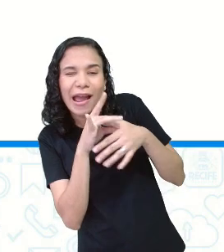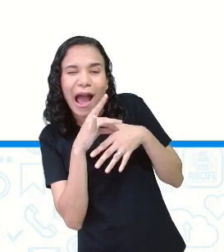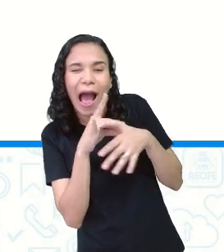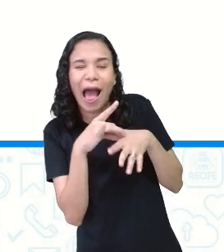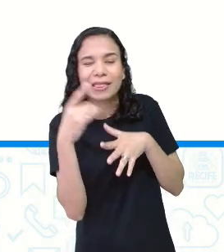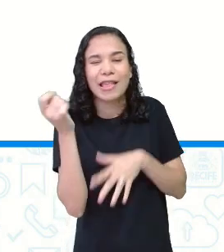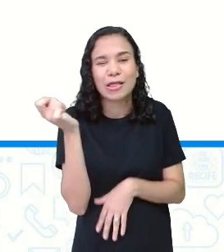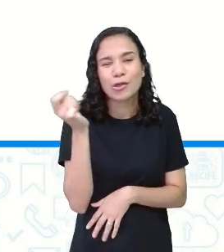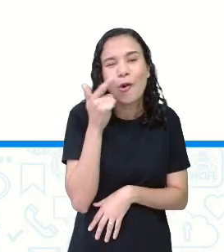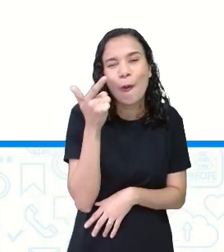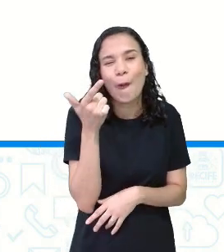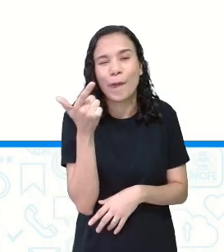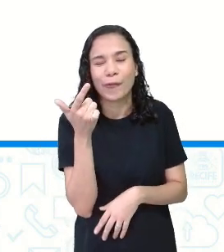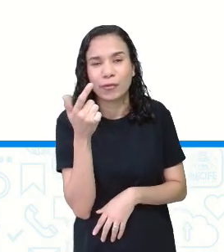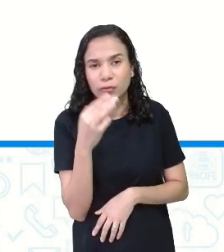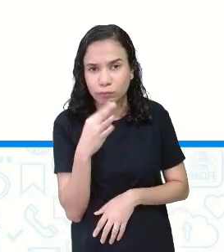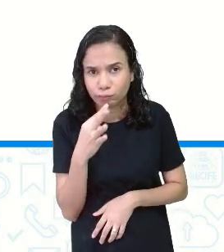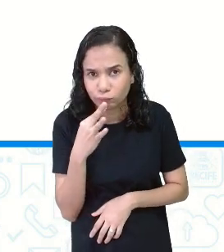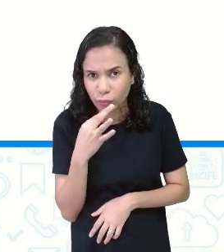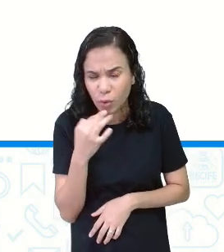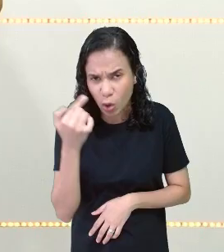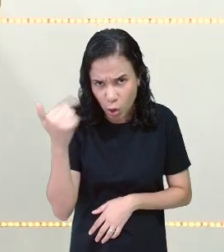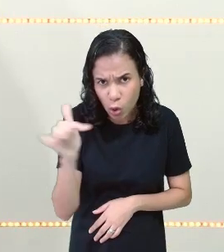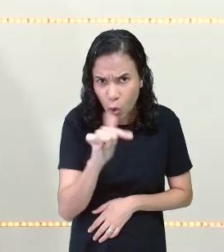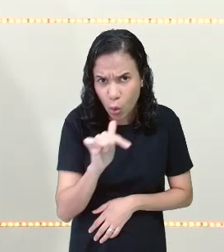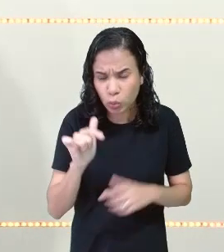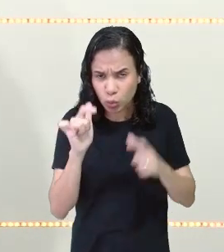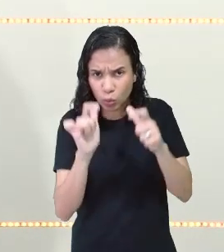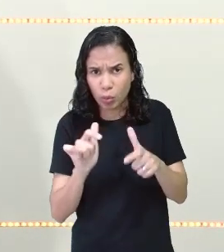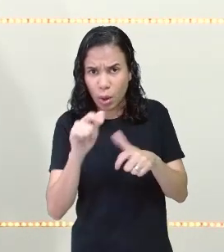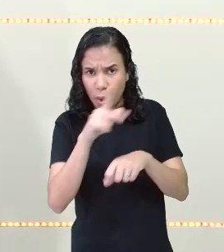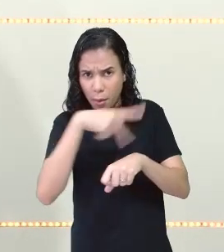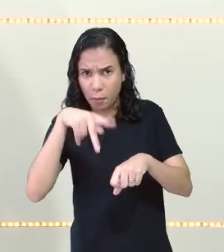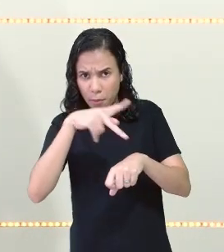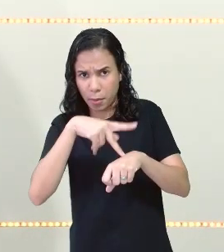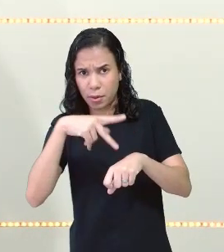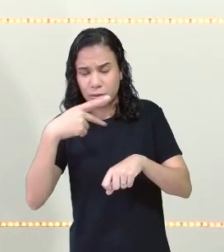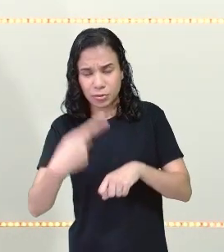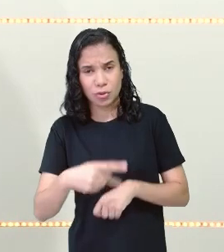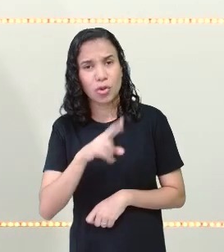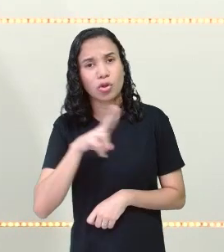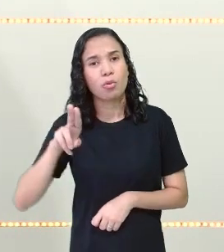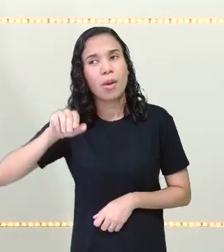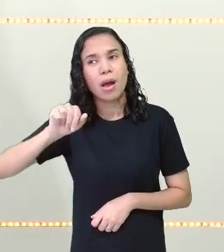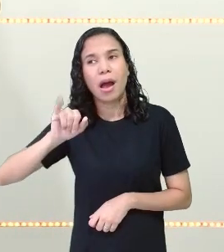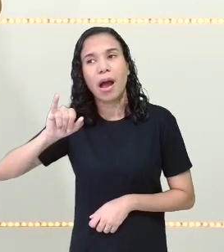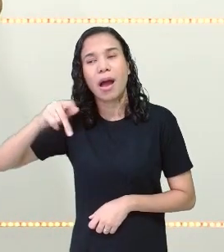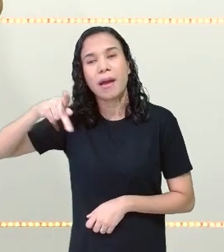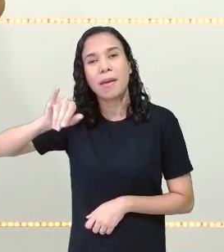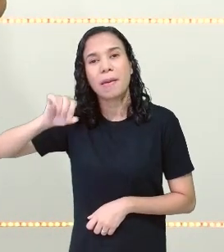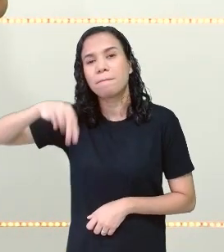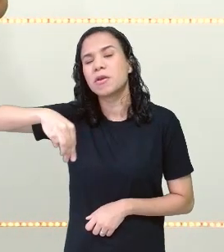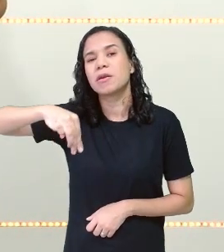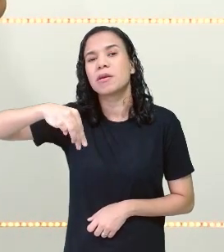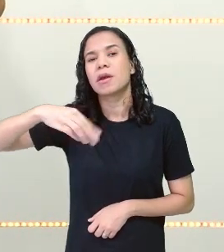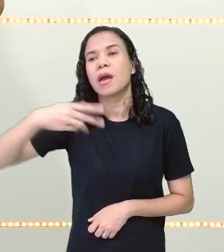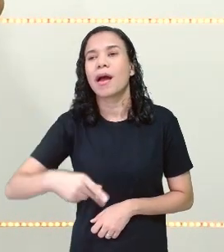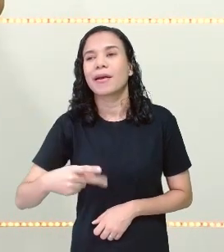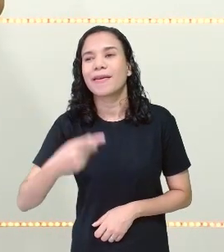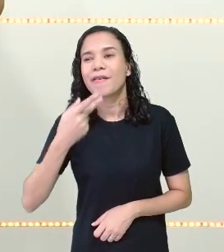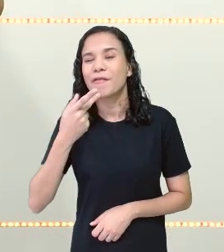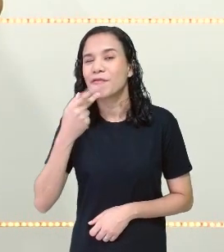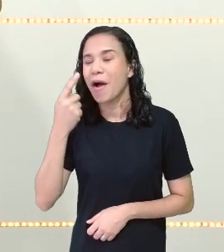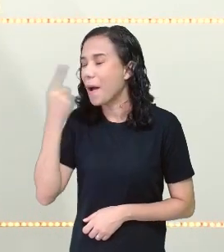de sol. Vocês sabiam que em outros lugares do Brasil ele se chama aipim? Mas a gente chama como? Como é que a gente chama?